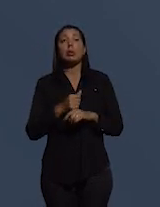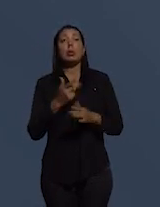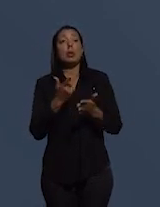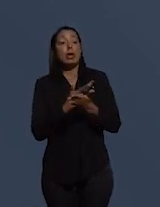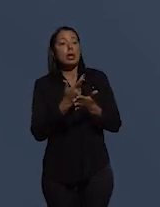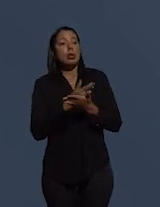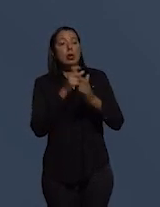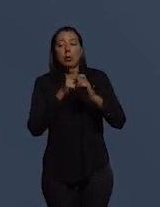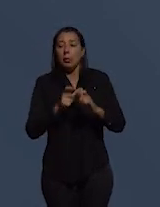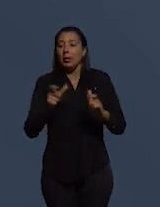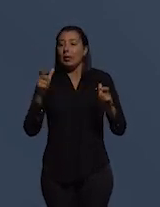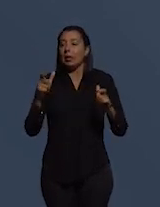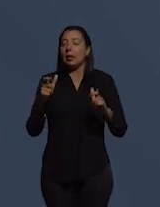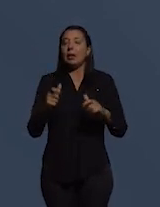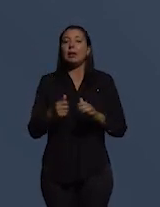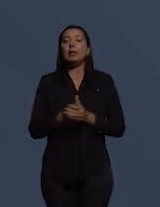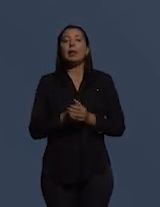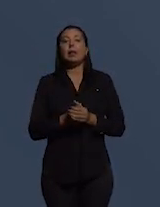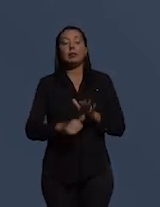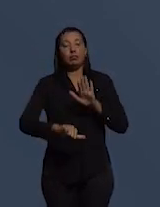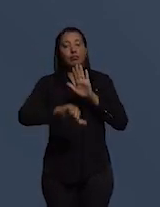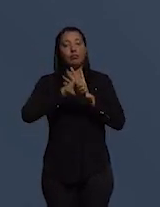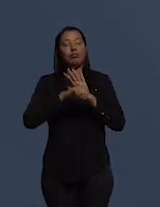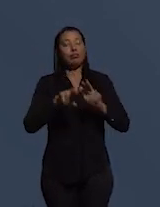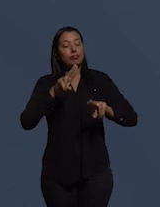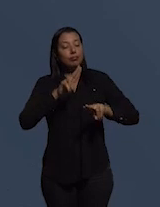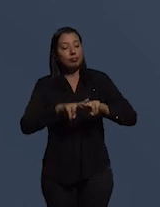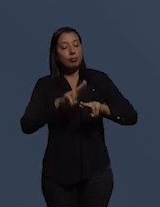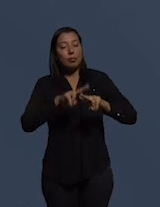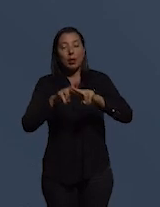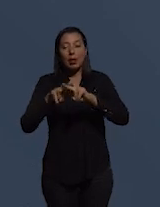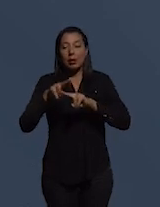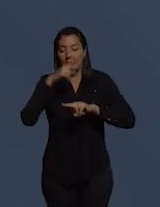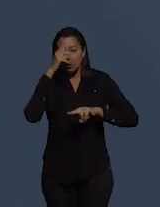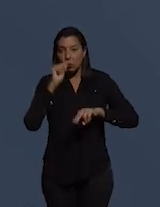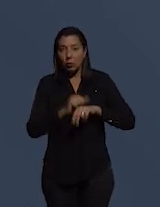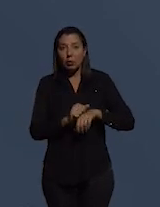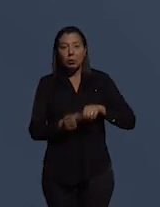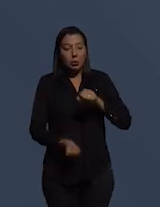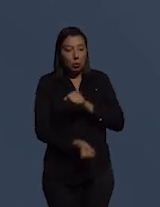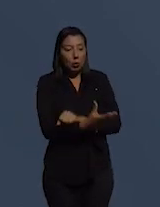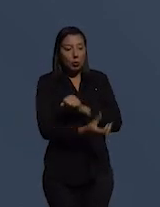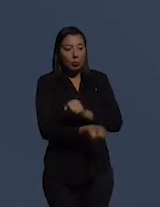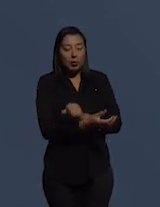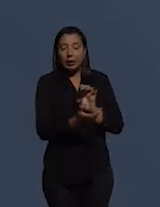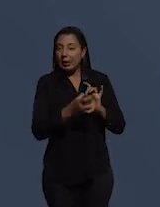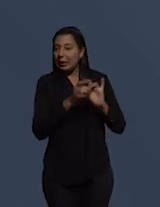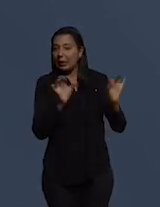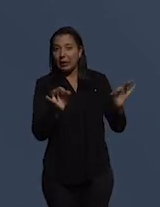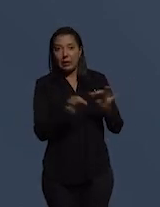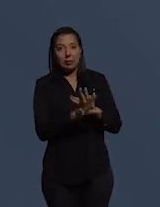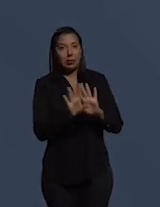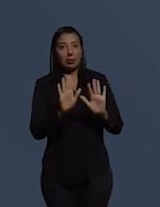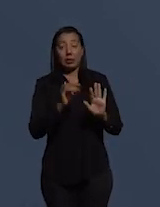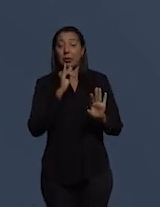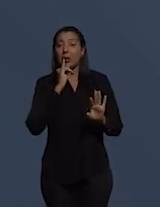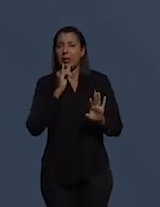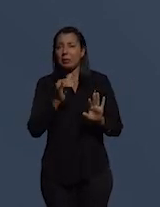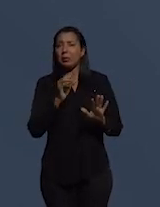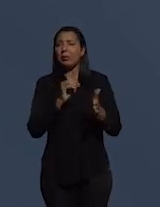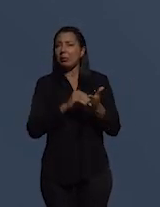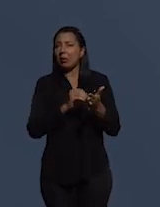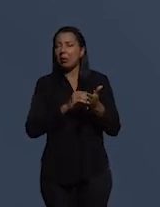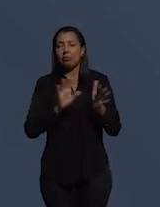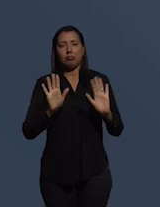basta aumentar as penas e prender os corruptos que estaremos livres desta chave. Exemplos não nos faltam,